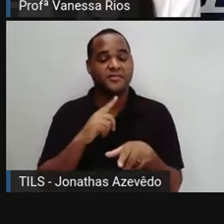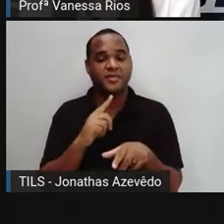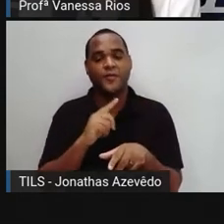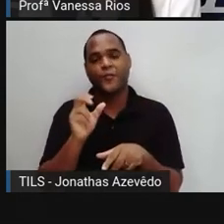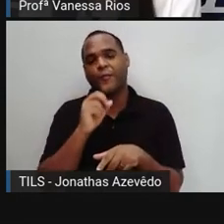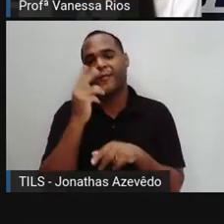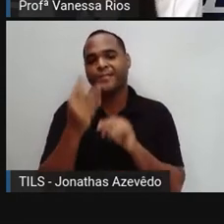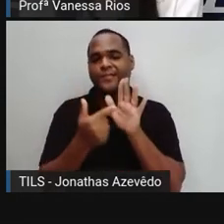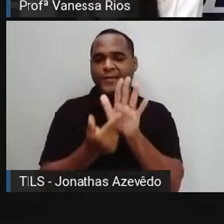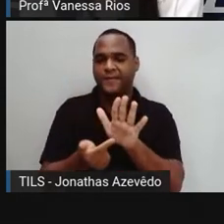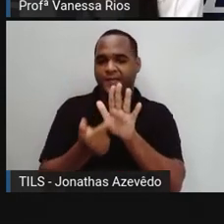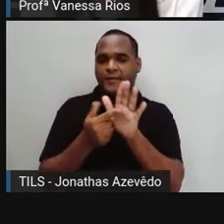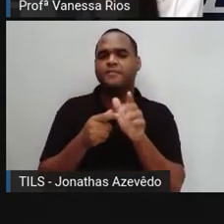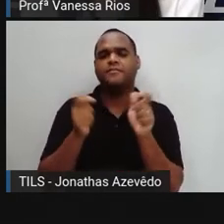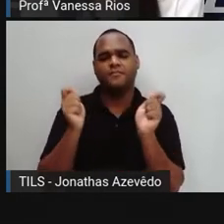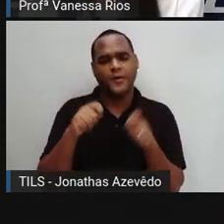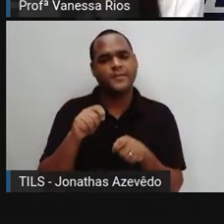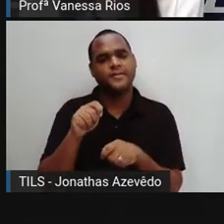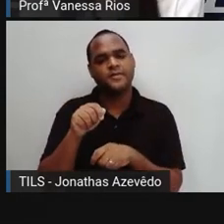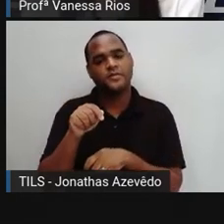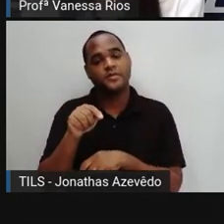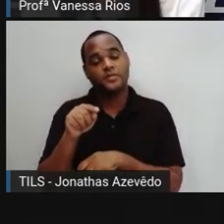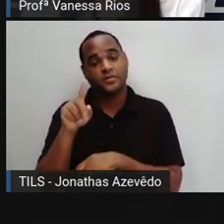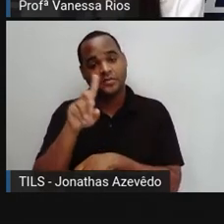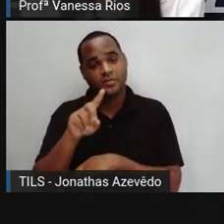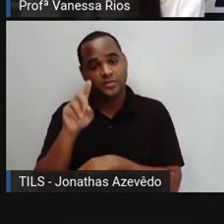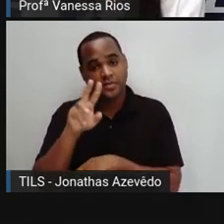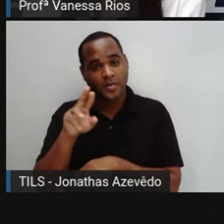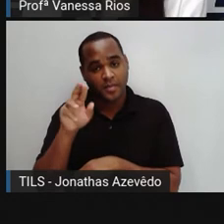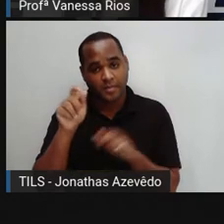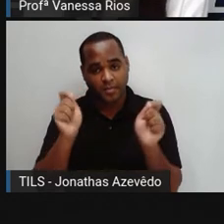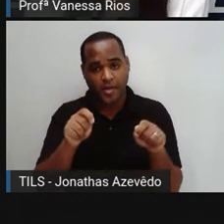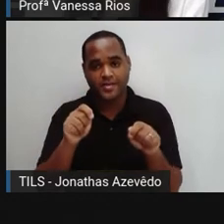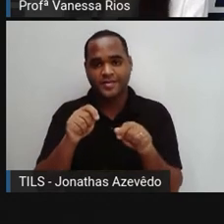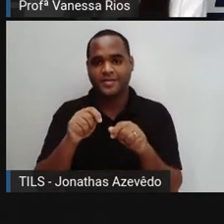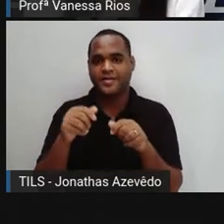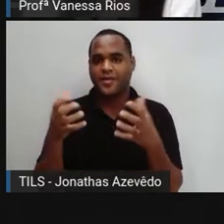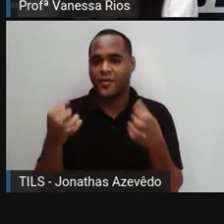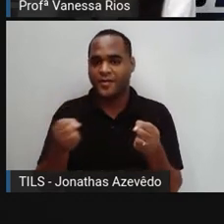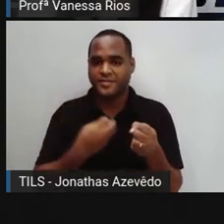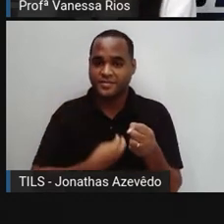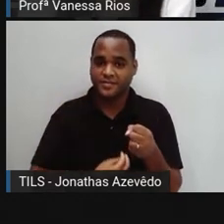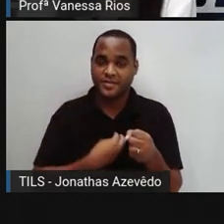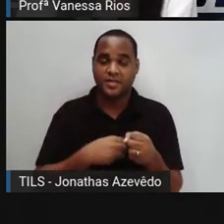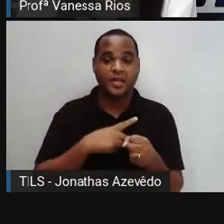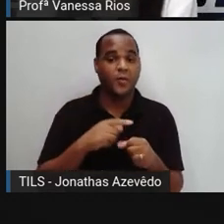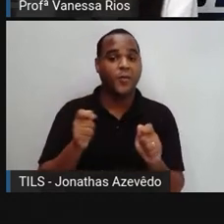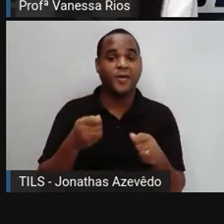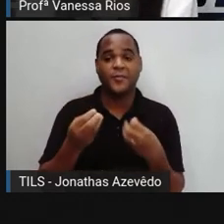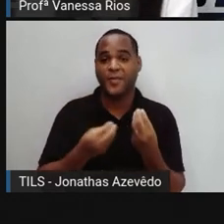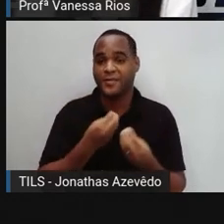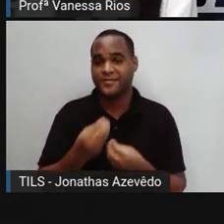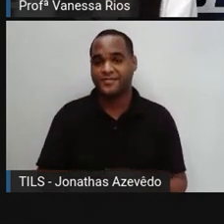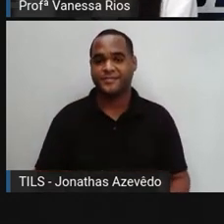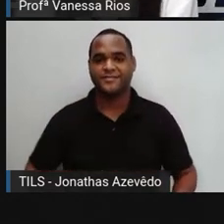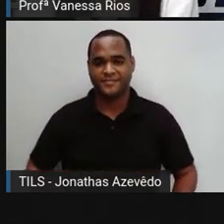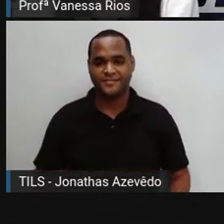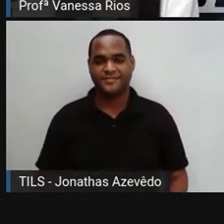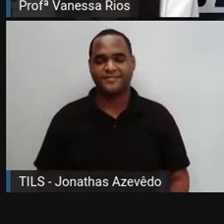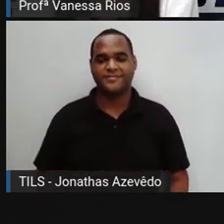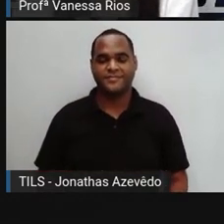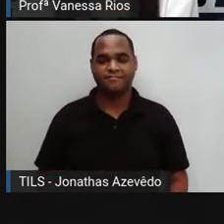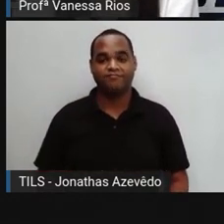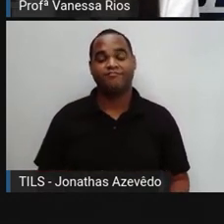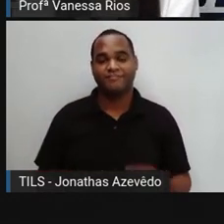representação está aí, pode ou pode ser associada às letras que usamos atualmente. Olhem só,